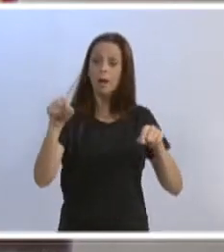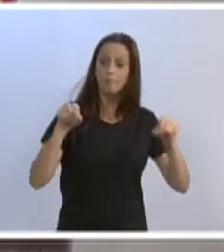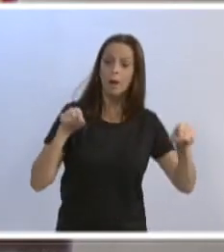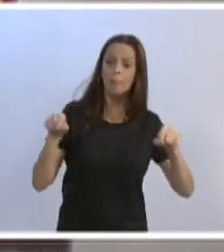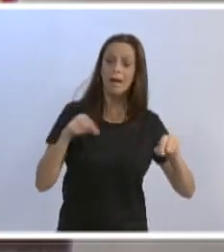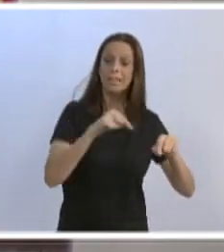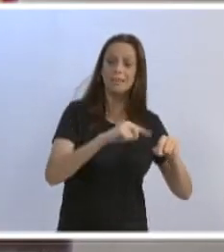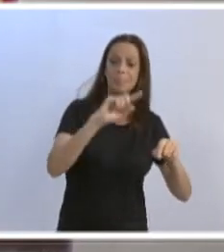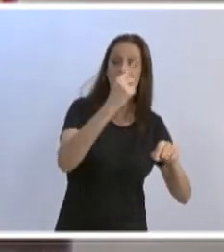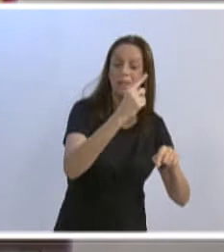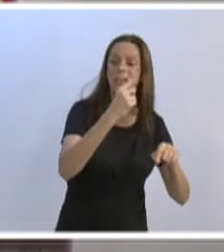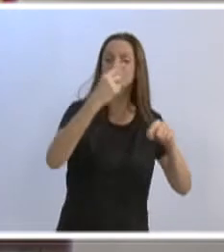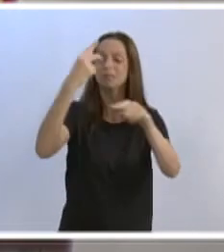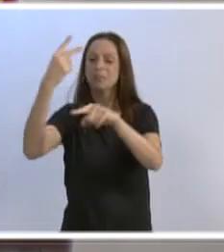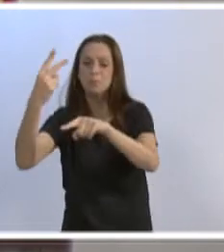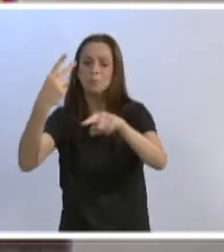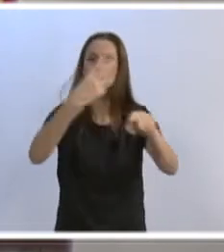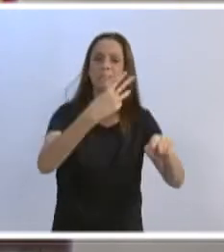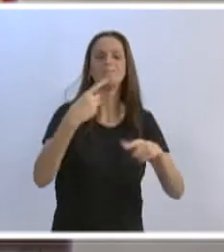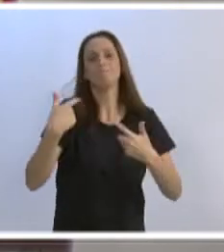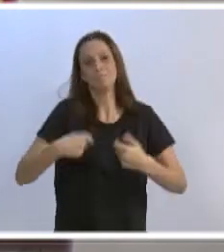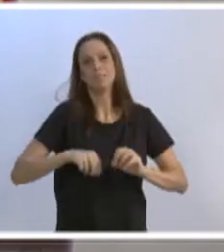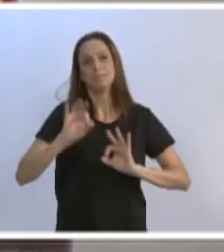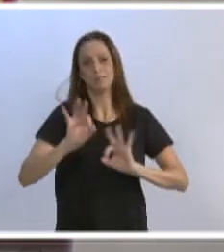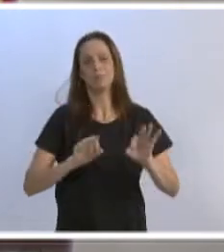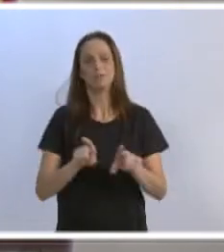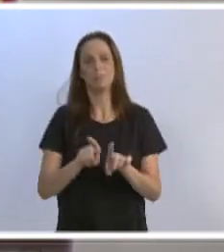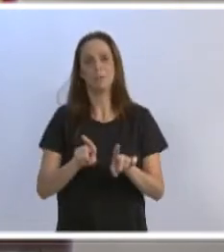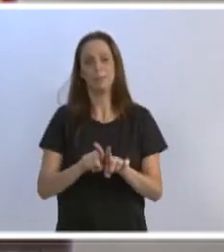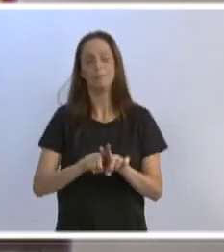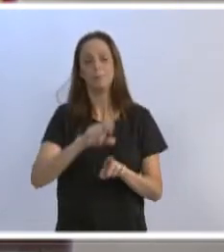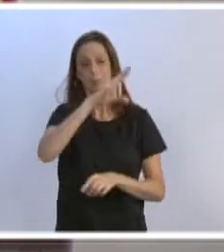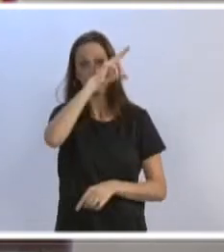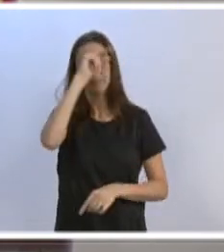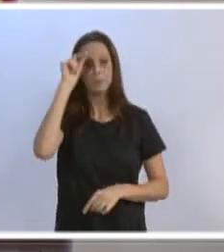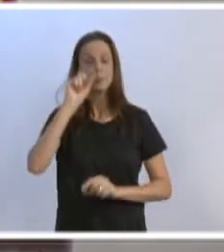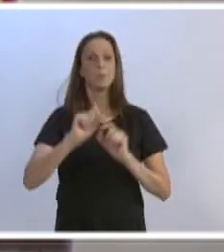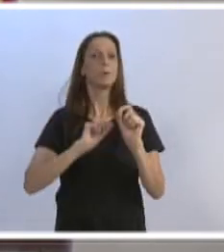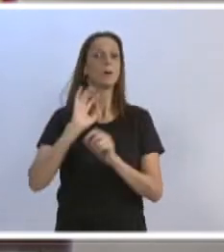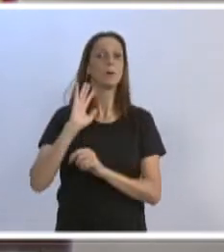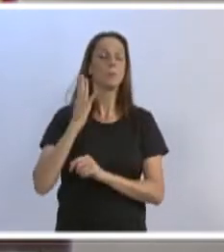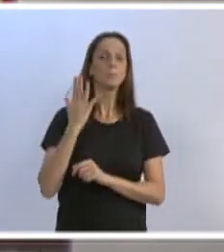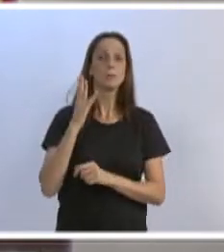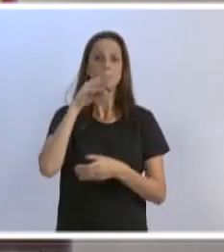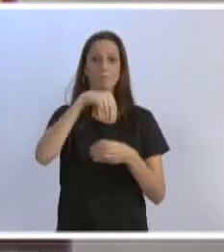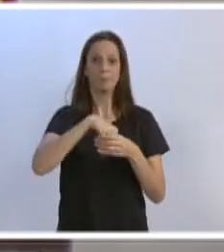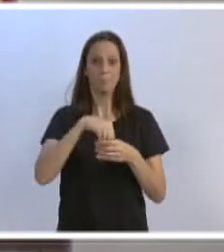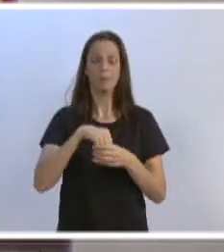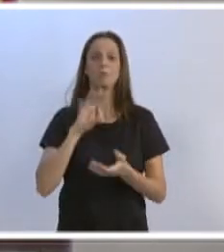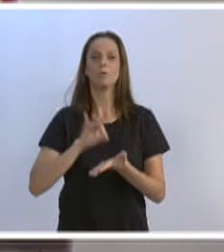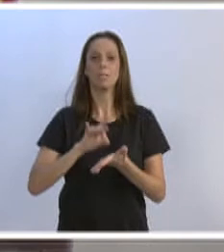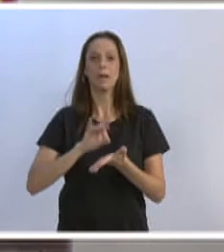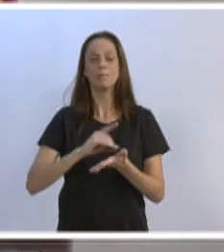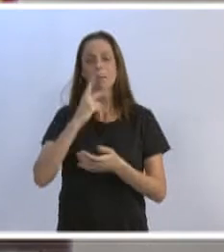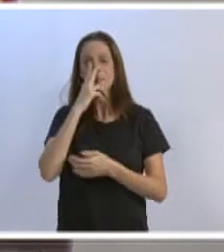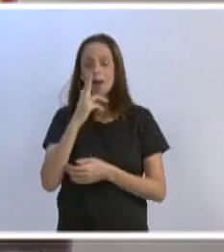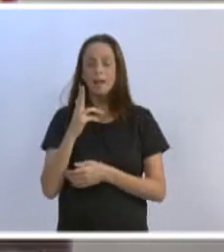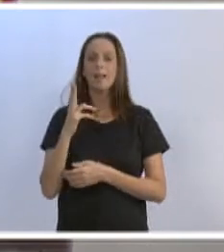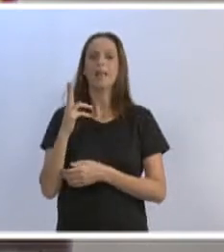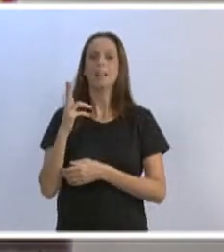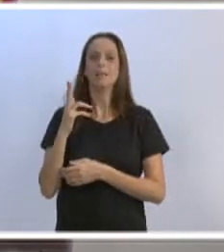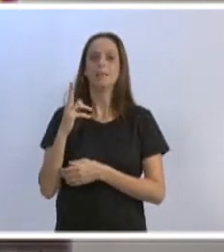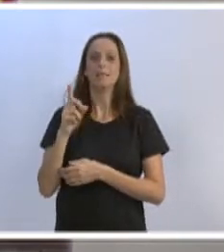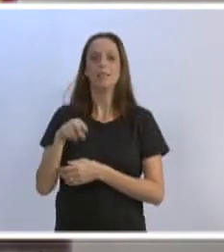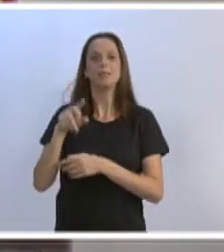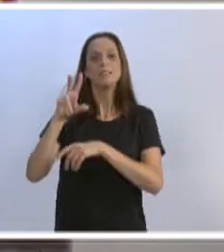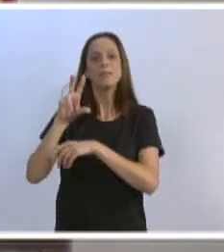que, aquilo que V. Exª falou, acabou acontecendo um congestionamento na parte do mutirão para a liberação